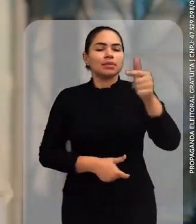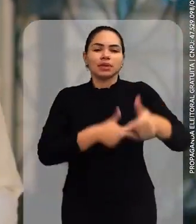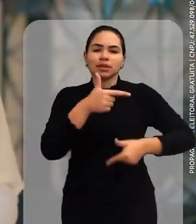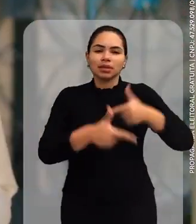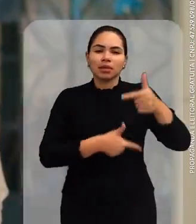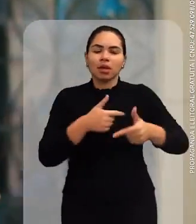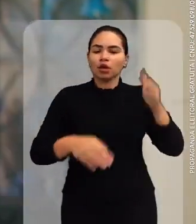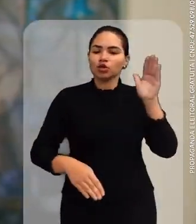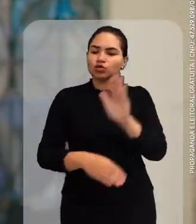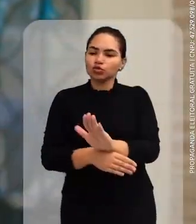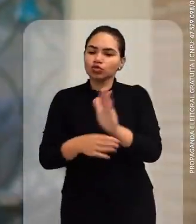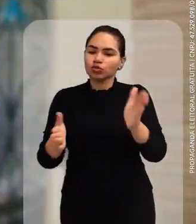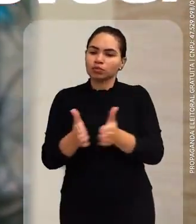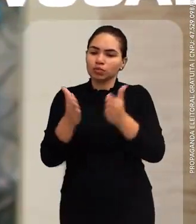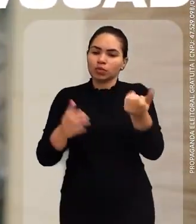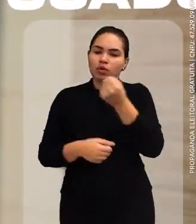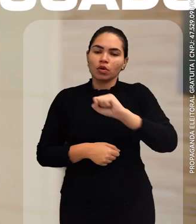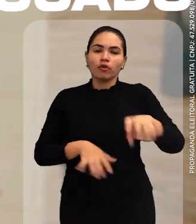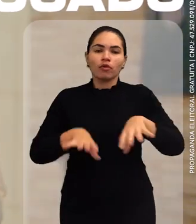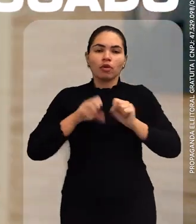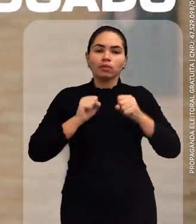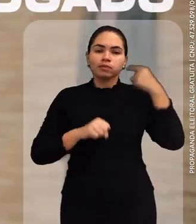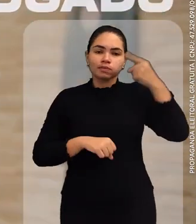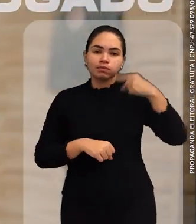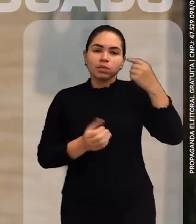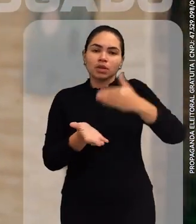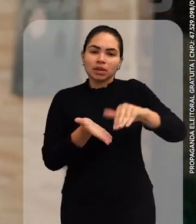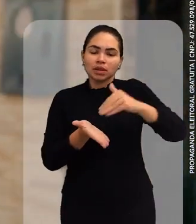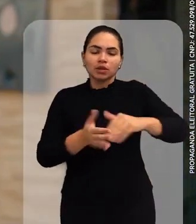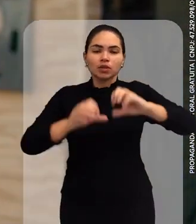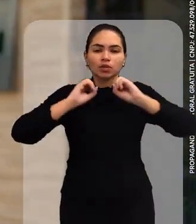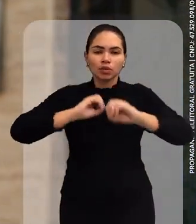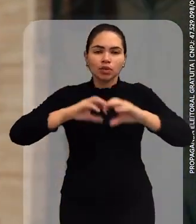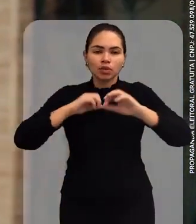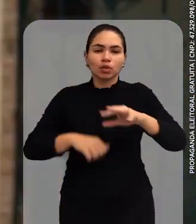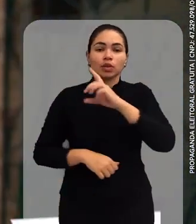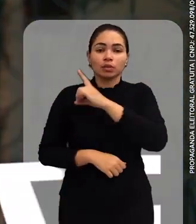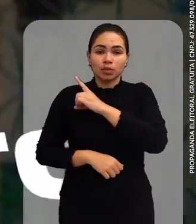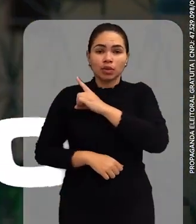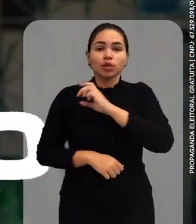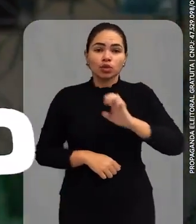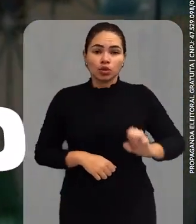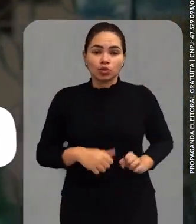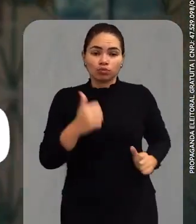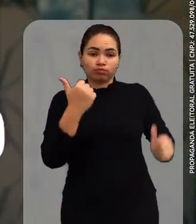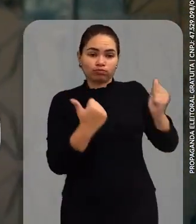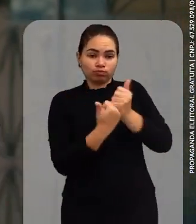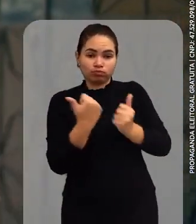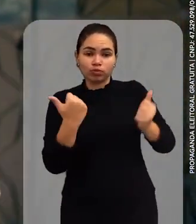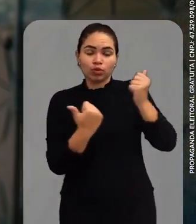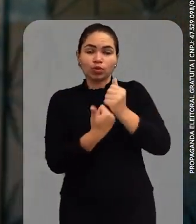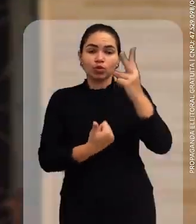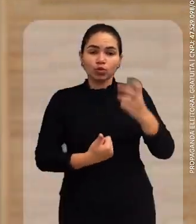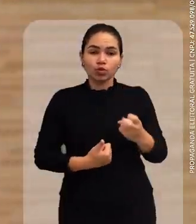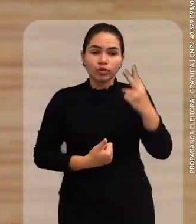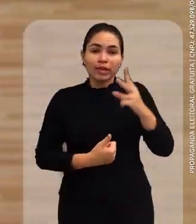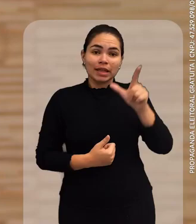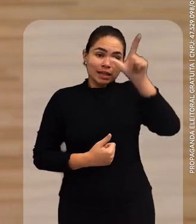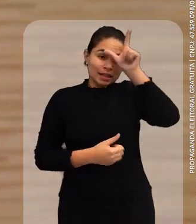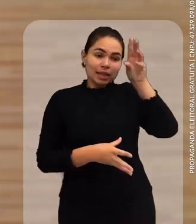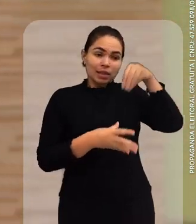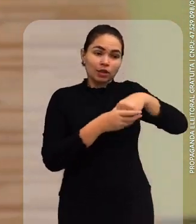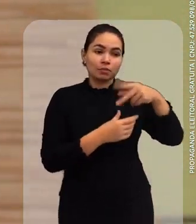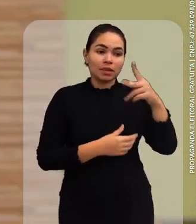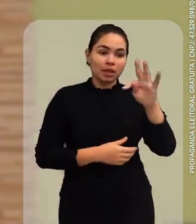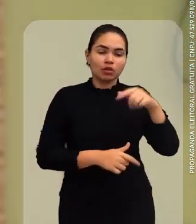trabalhou em defesa dos mais pobres. Advogado, secretário da educação, deputado estadual, eleito e reeleito. Líder do